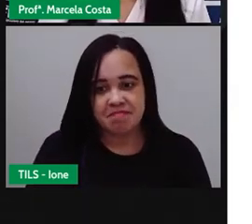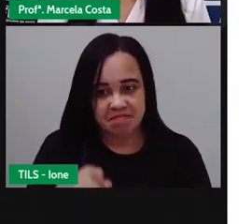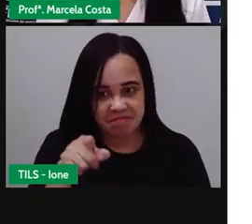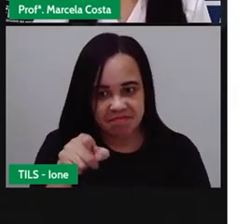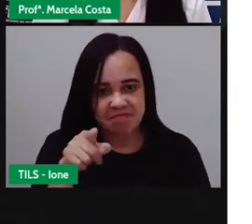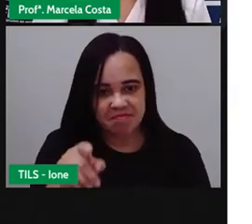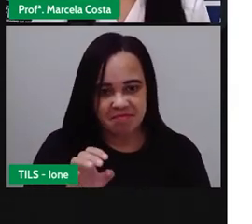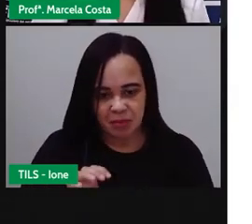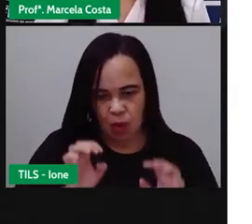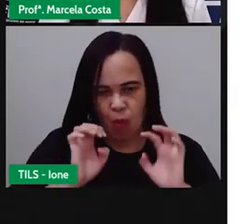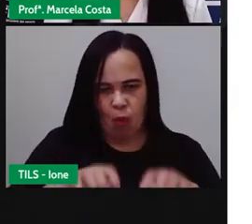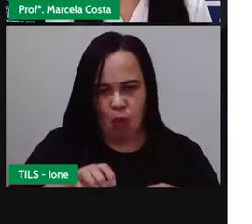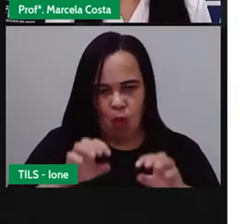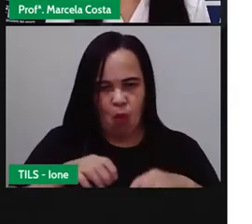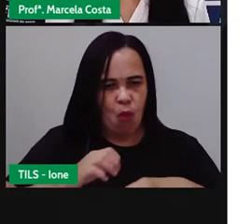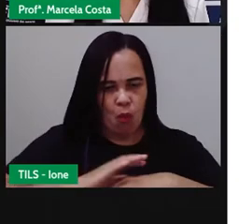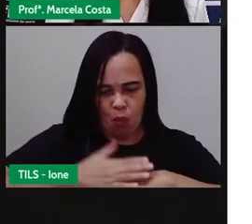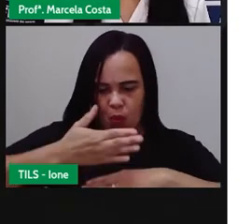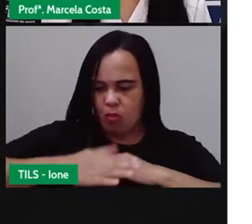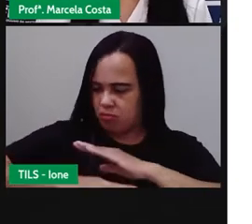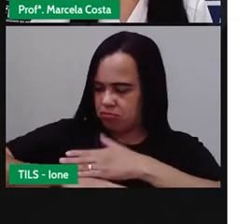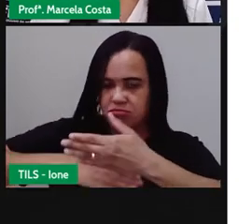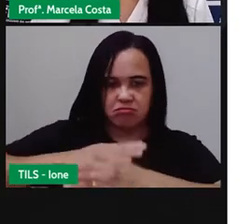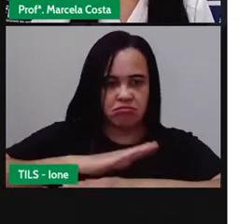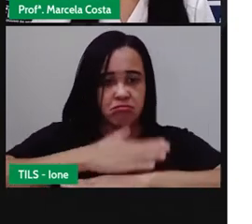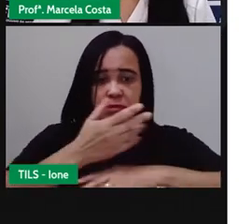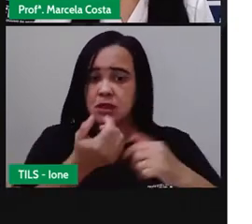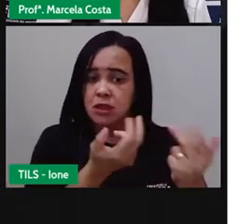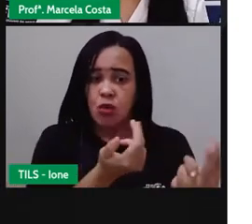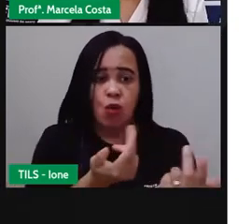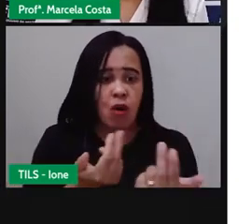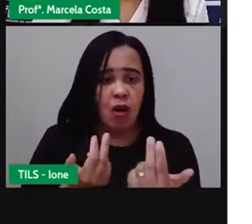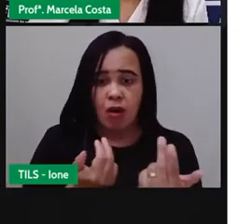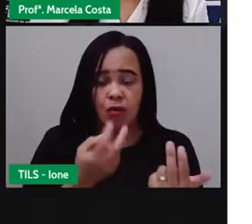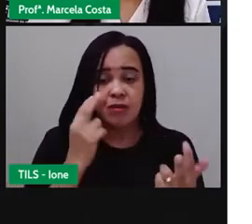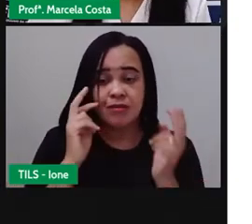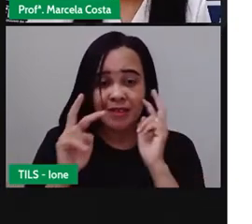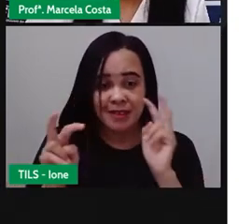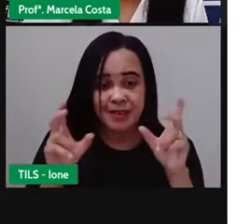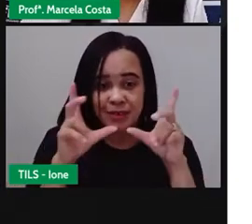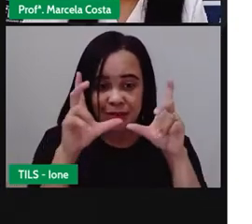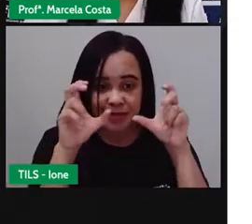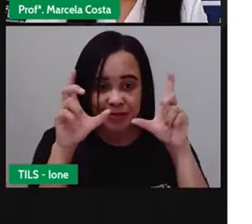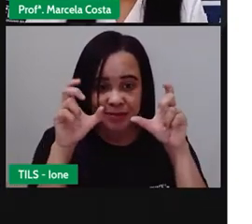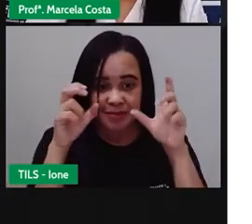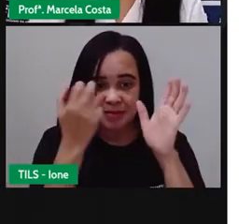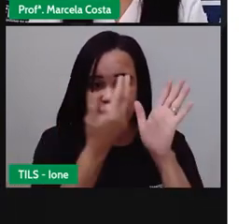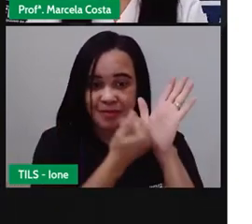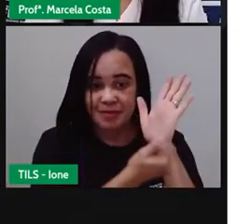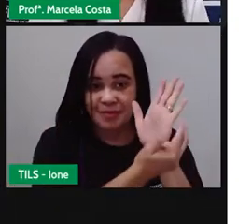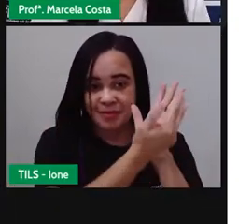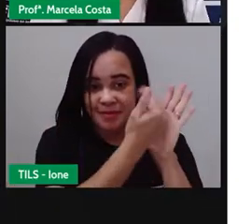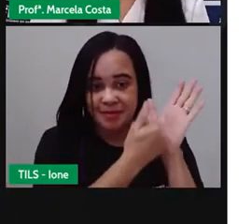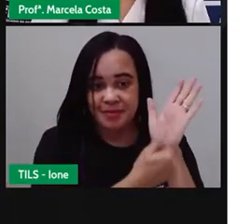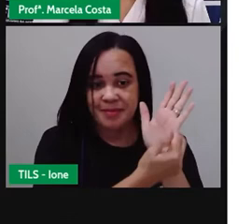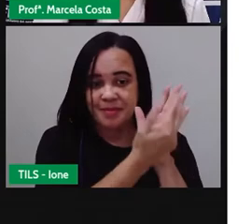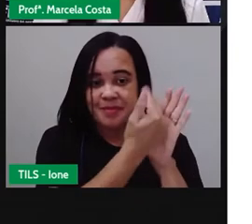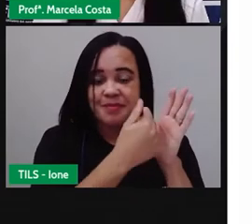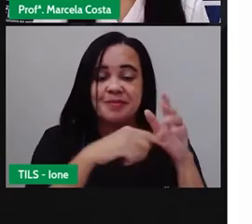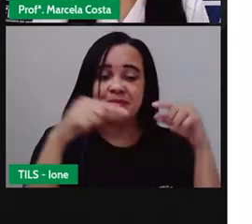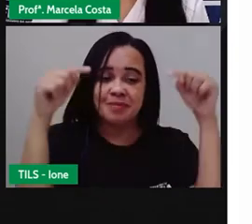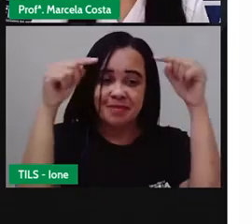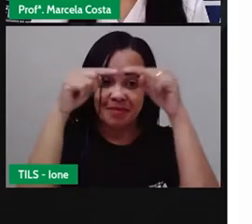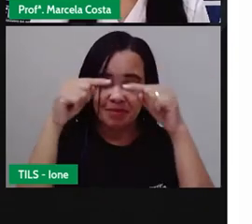Então, observem aqui essas imagens que eu estou mostrando para vocês dos elementos da natureza que a